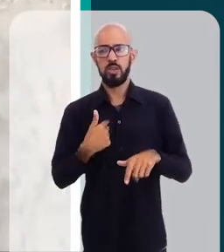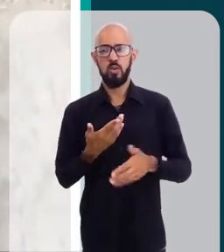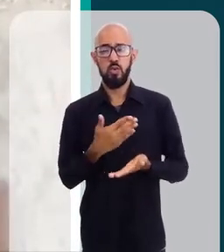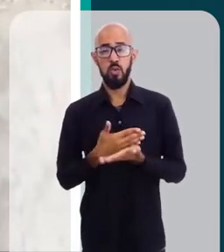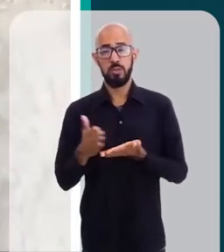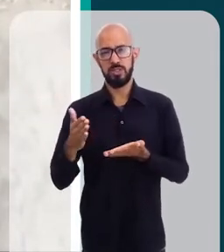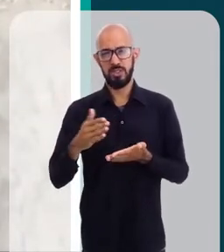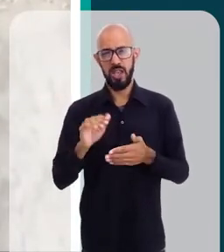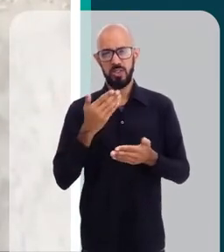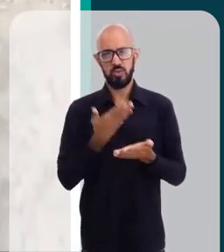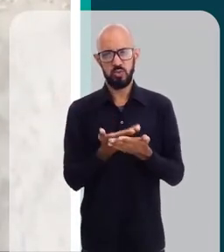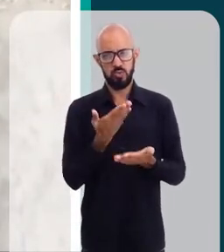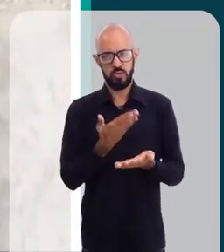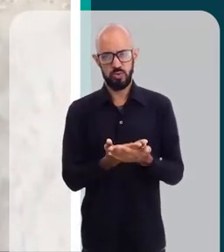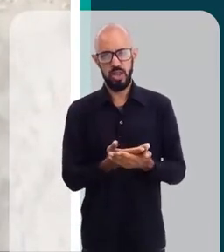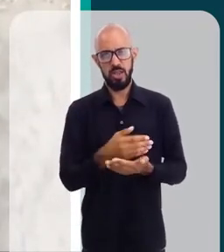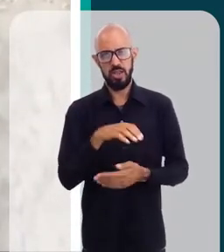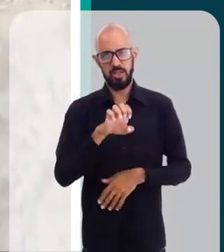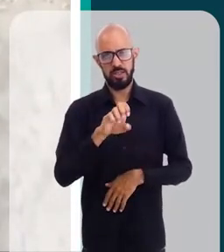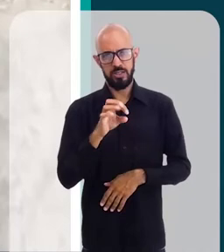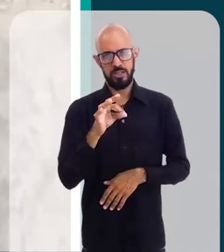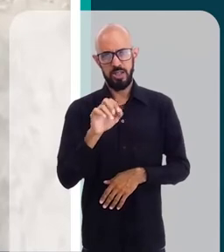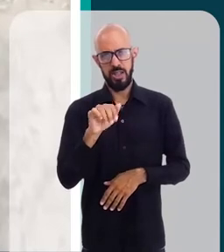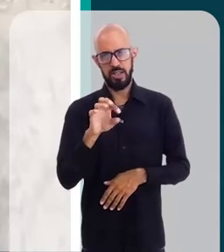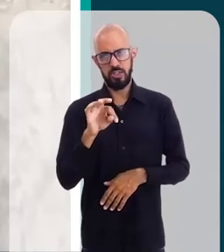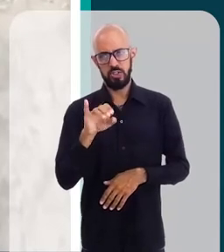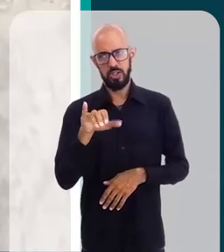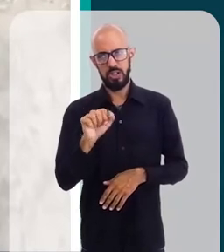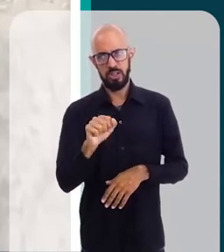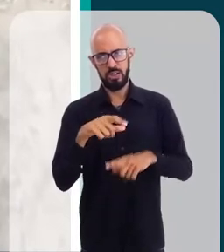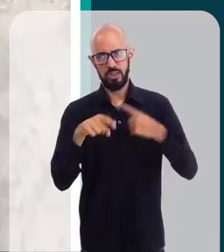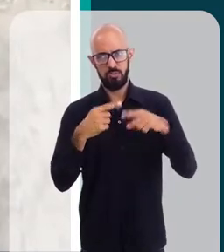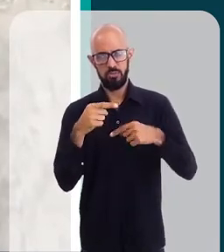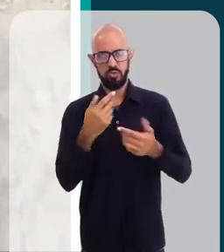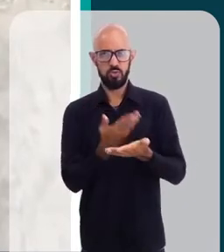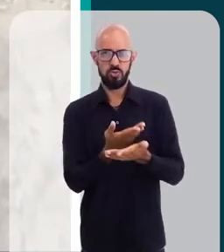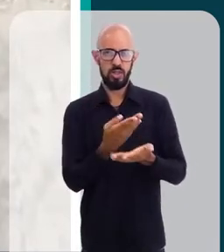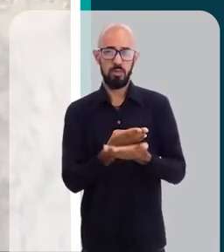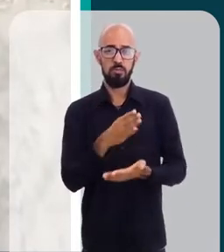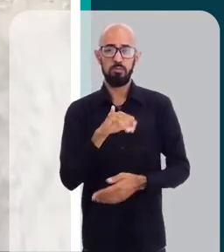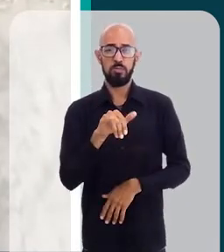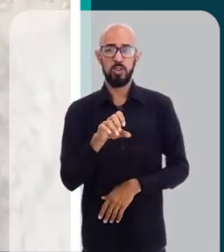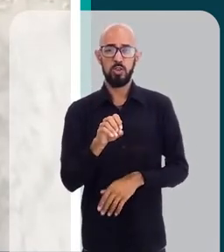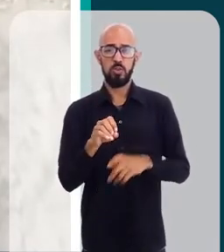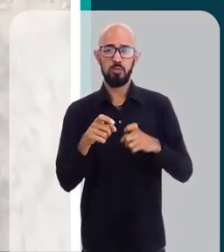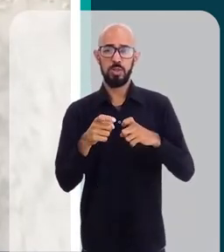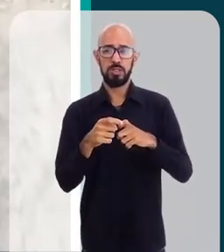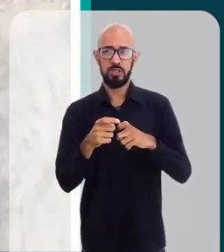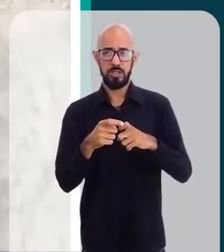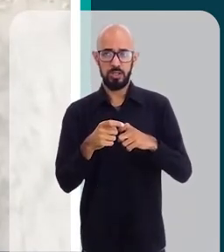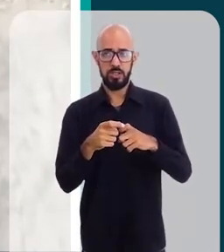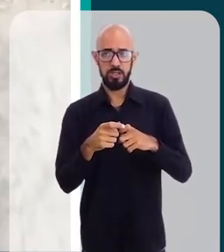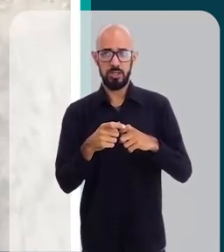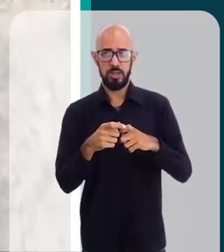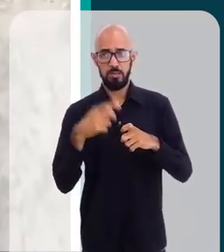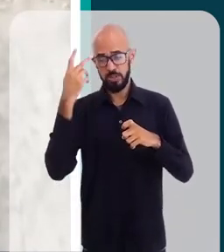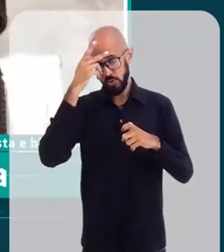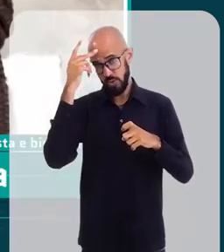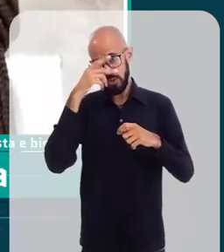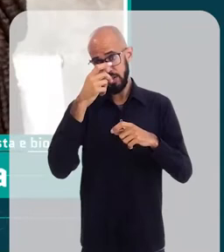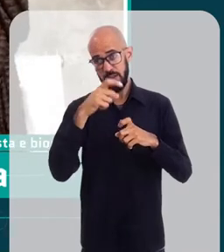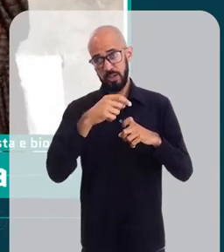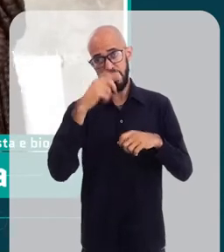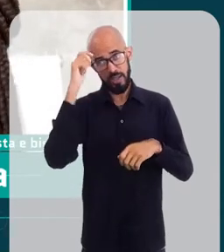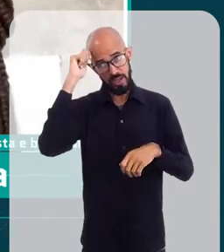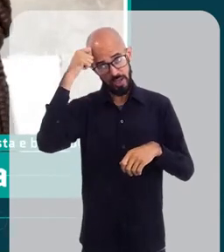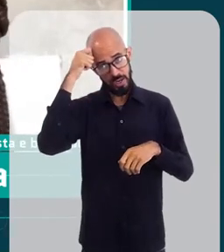comecei a fazer estética justamente por causa disso, depois me pagou medicina. Então, a pessoa negra, ela não tem o hábito de se cuidar,